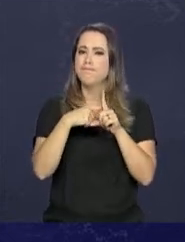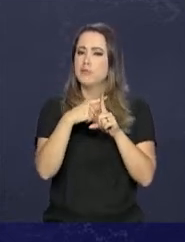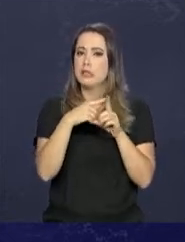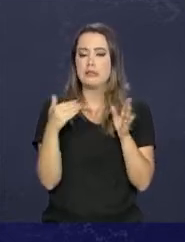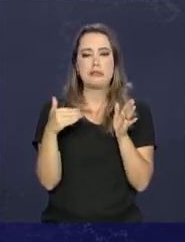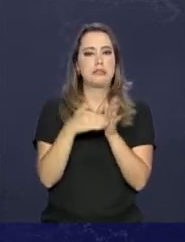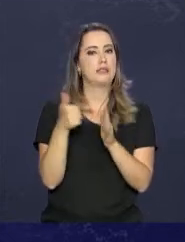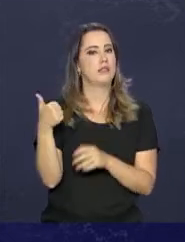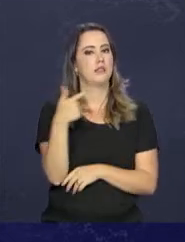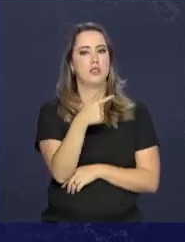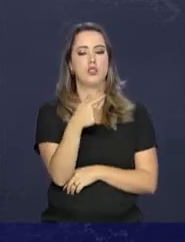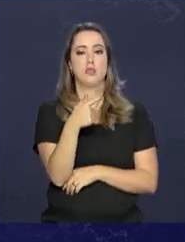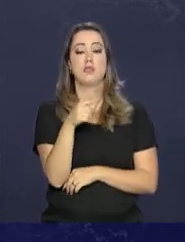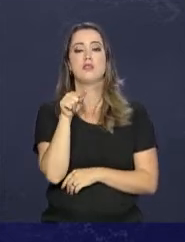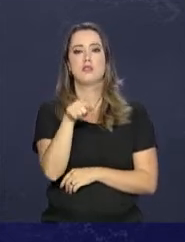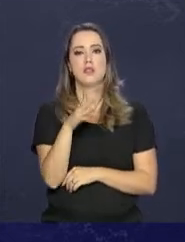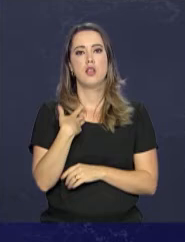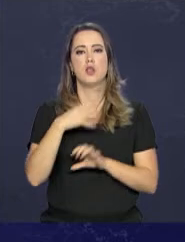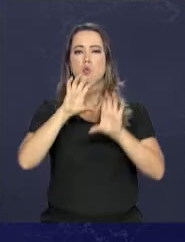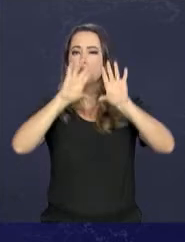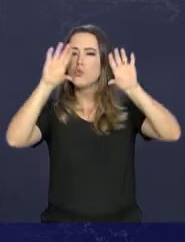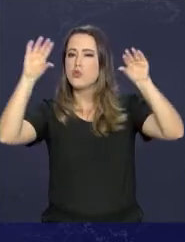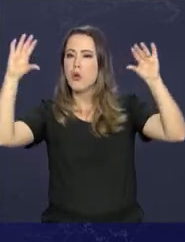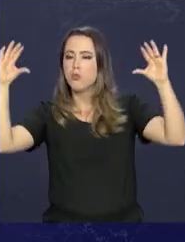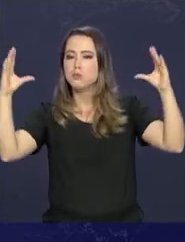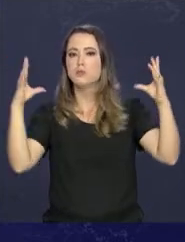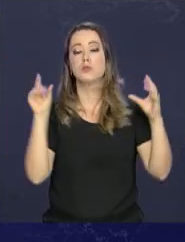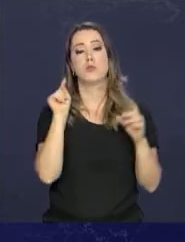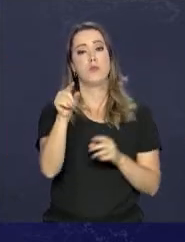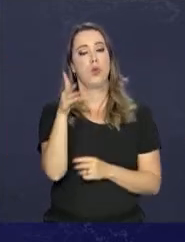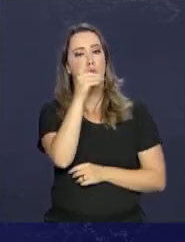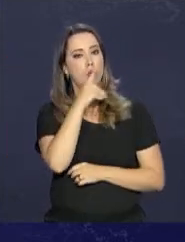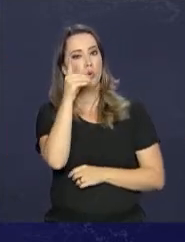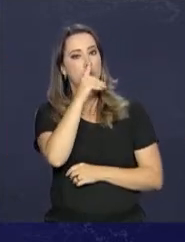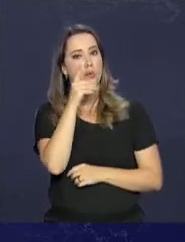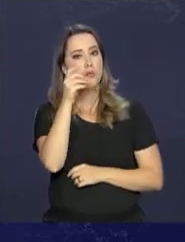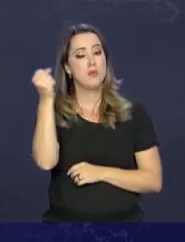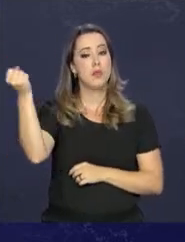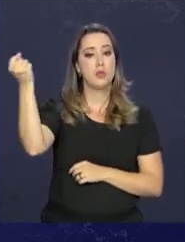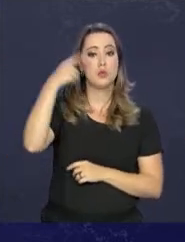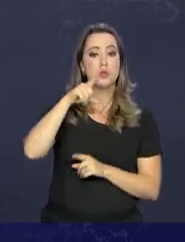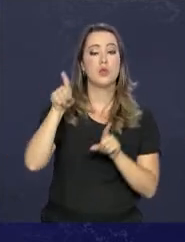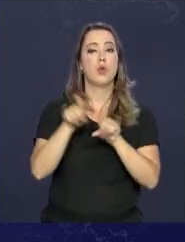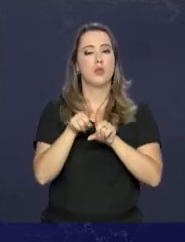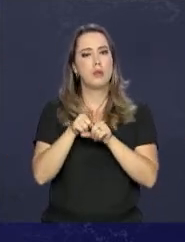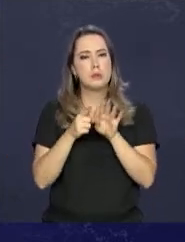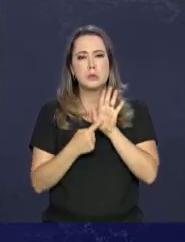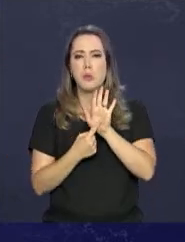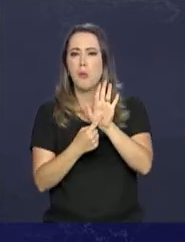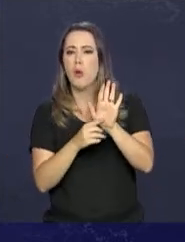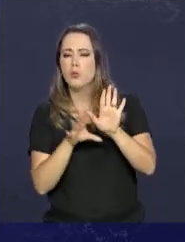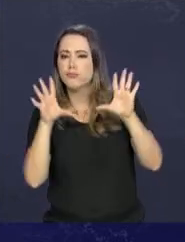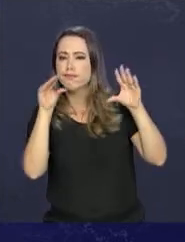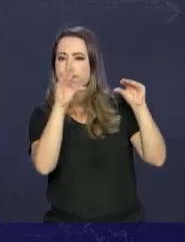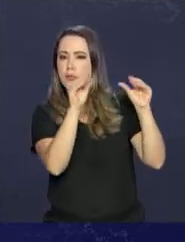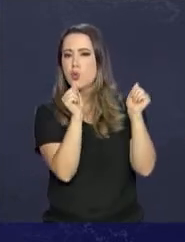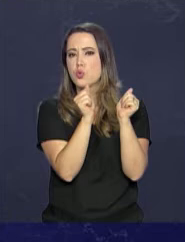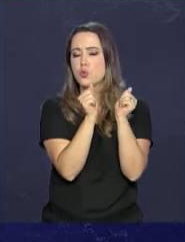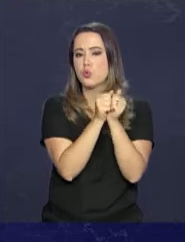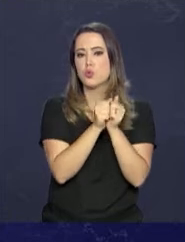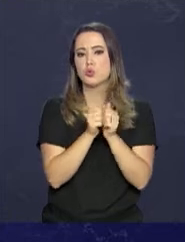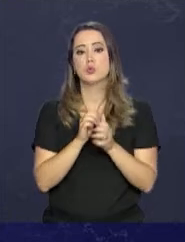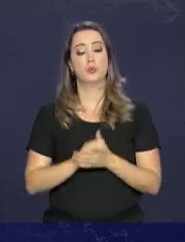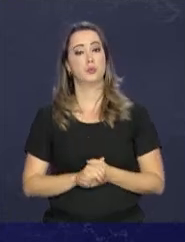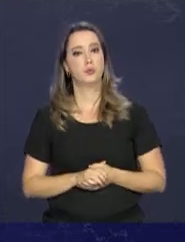17. Céu parcialmente nublado. No domingo, o sol também aparece entre nuvens, com mínima de 8 e máxima de